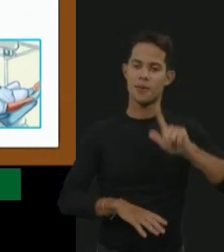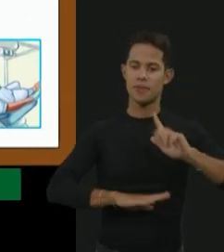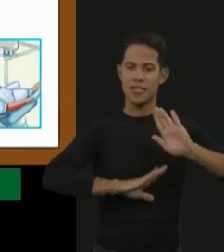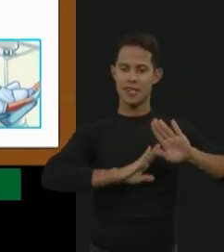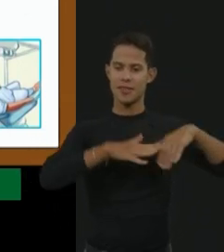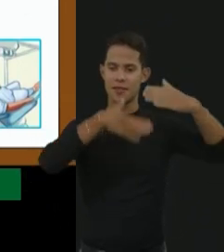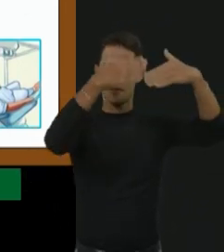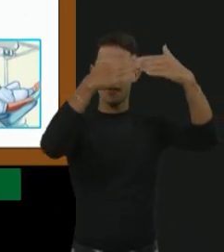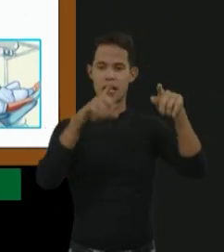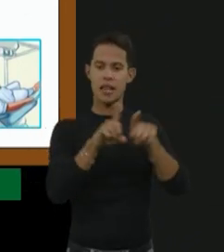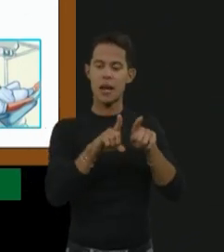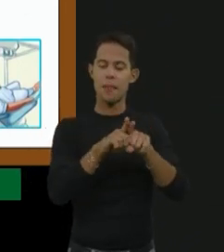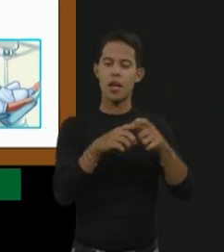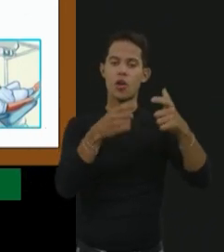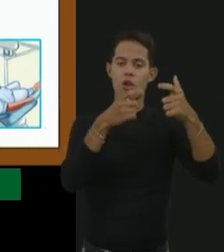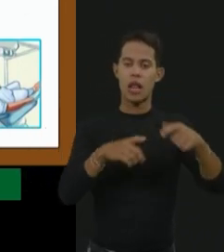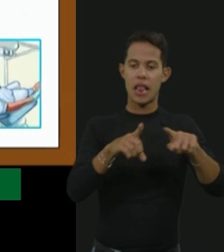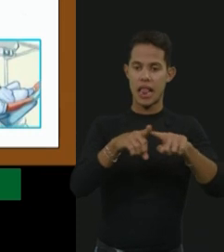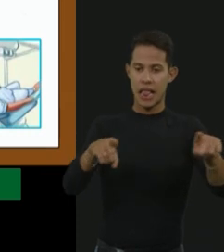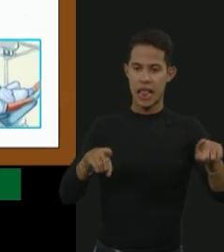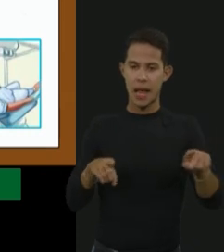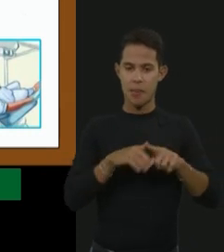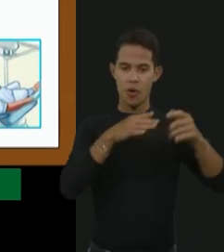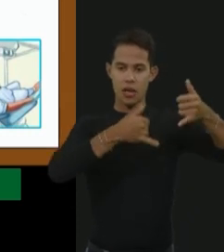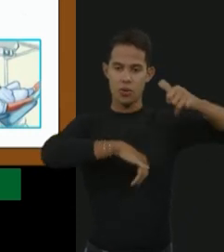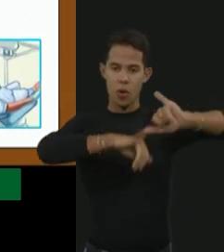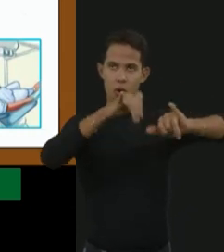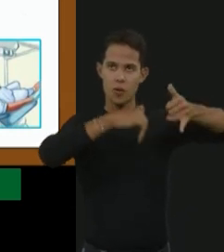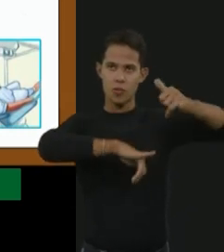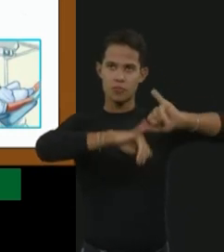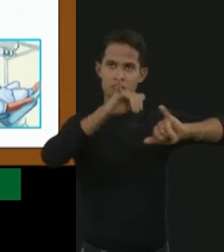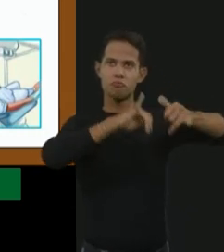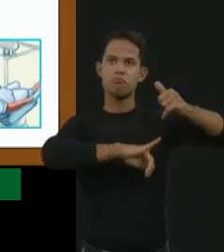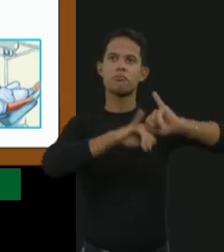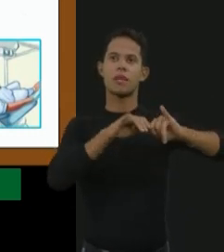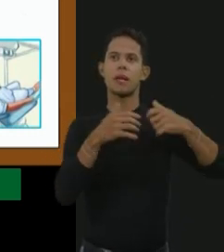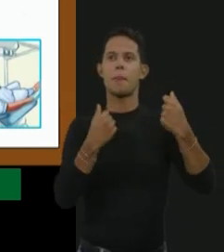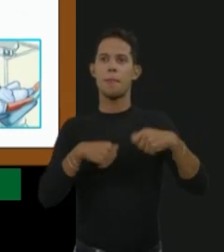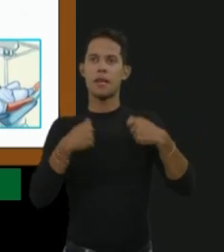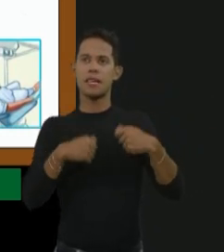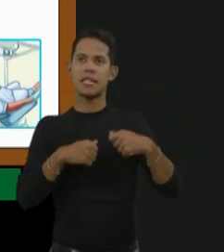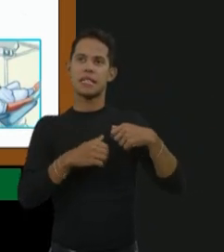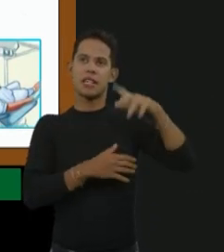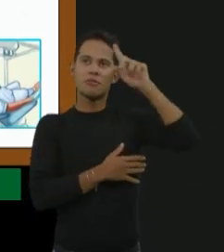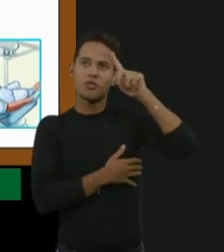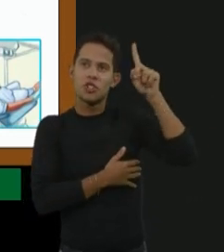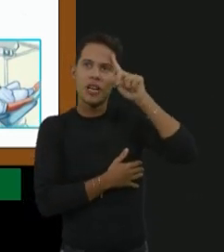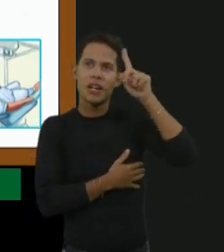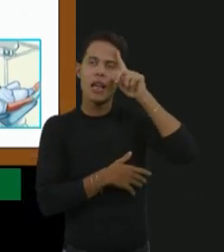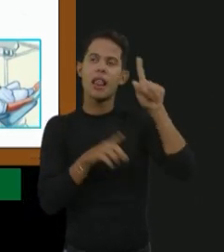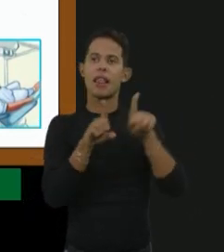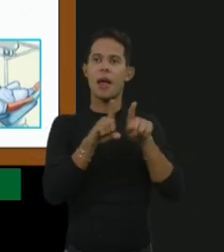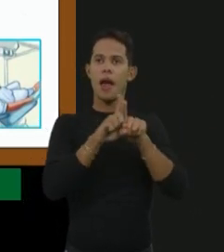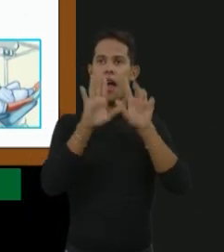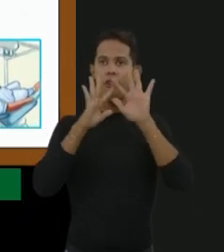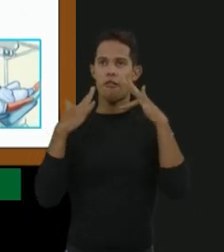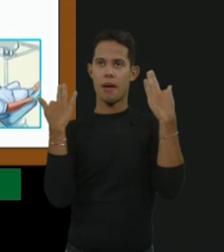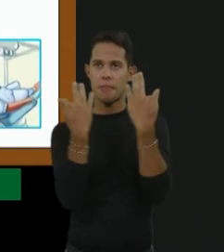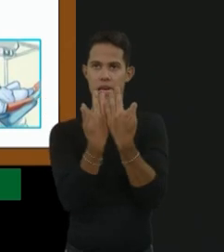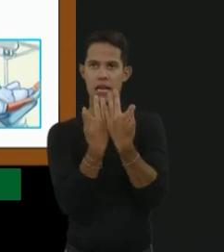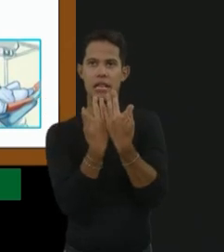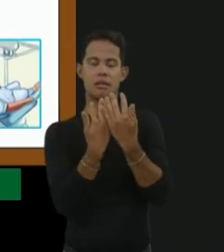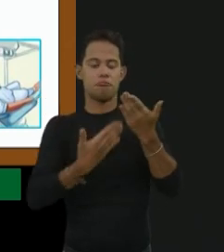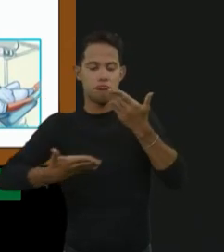laboratório para a dosagem dos fatores, dosagem de inibidor, que tem que ser feito periodicamente, os familiares, porque é o